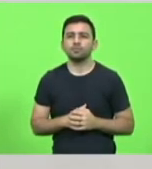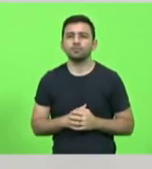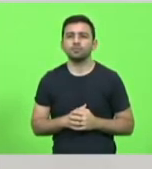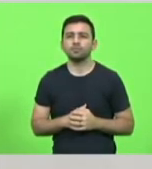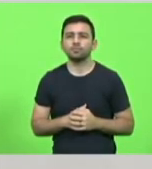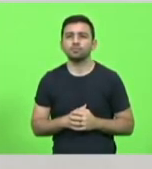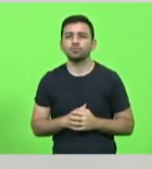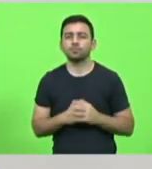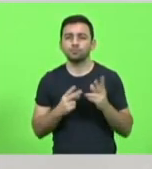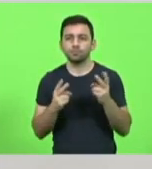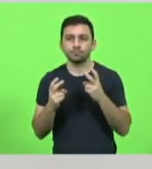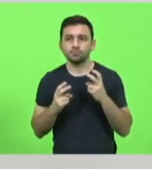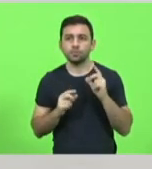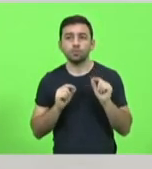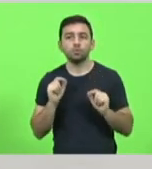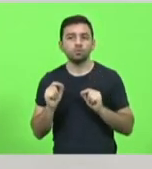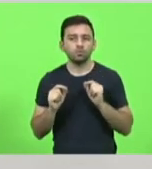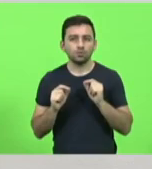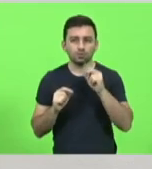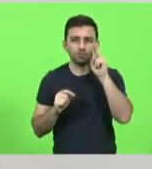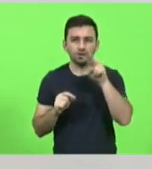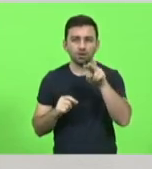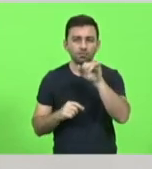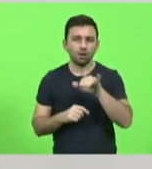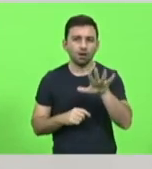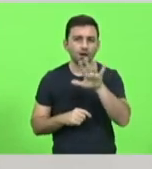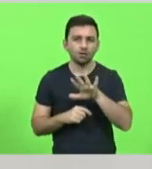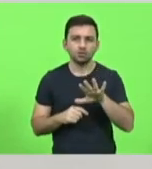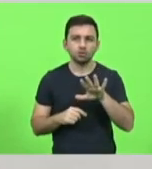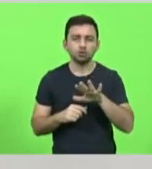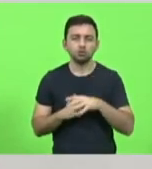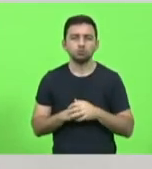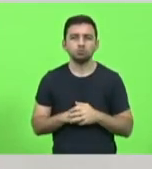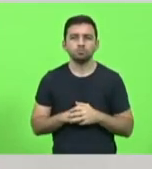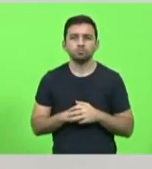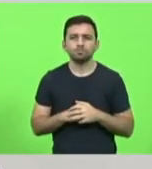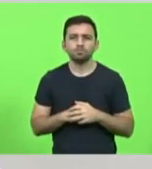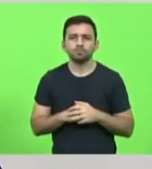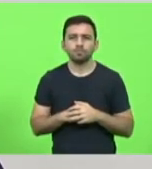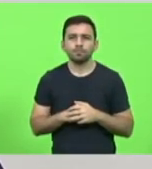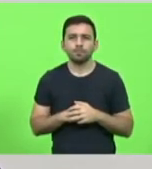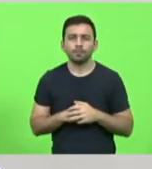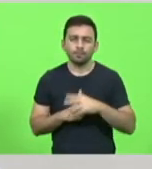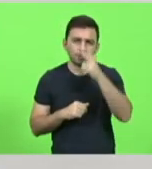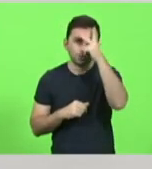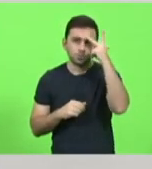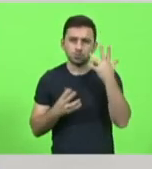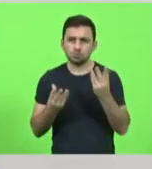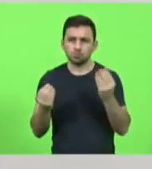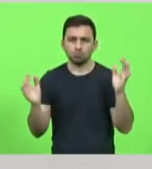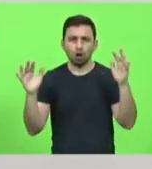a ver essas imagens com a presença de público